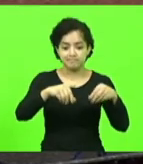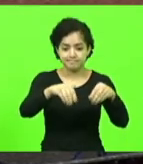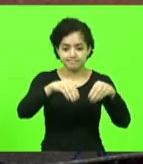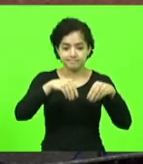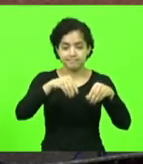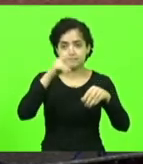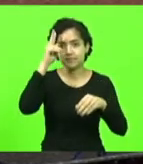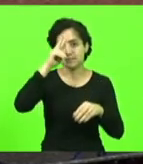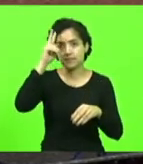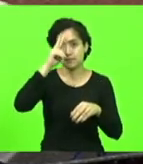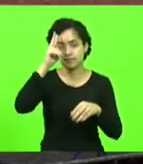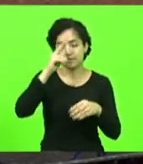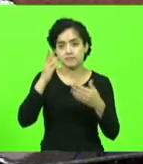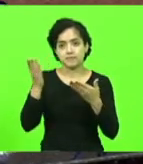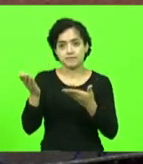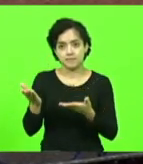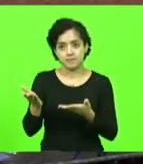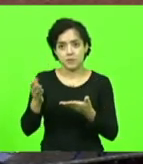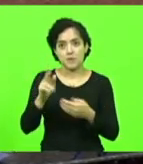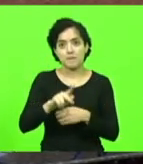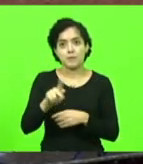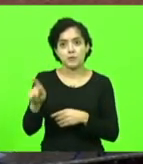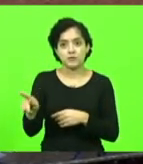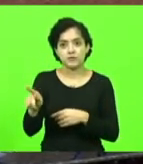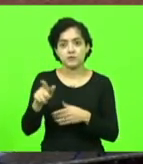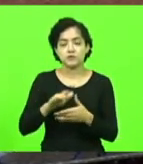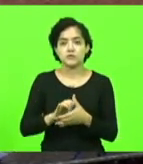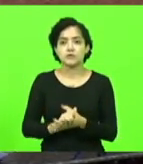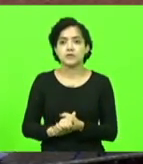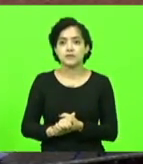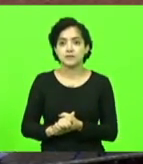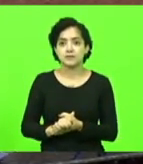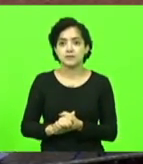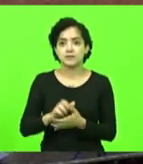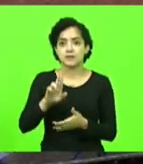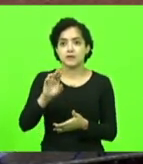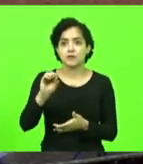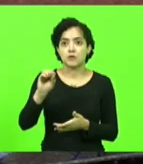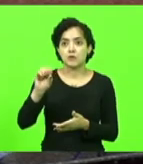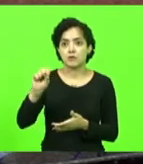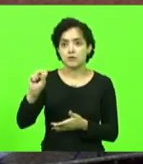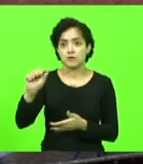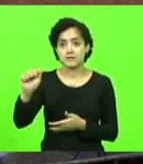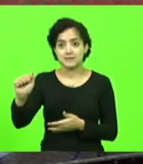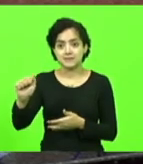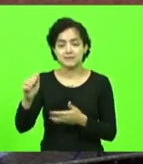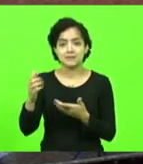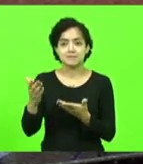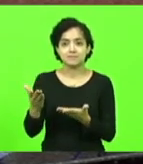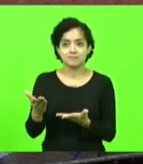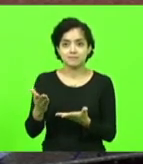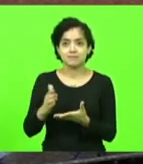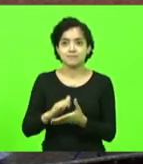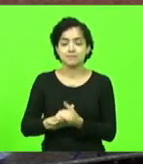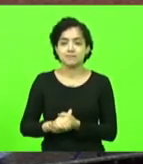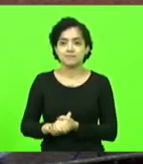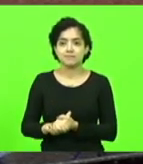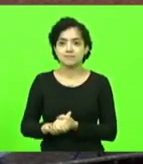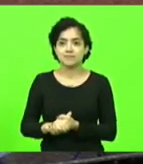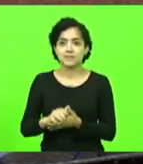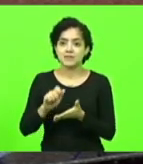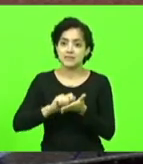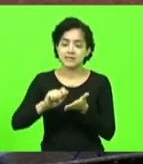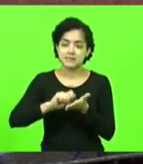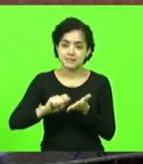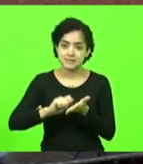lembrado pela nossa professora Rosa Maria Tesser, que está escrevendo